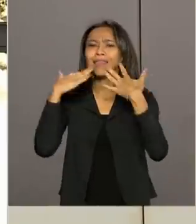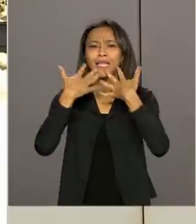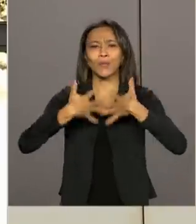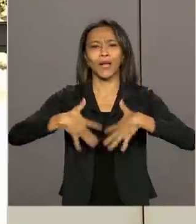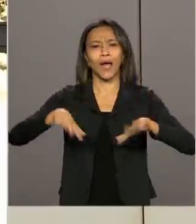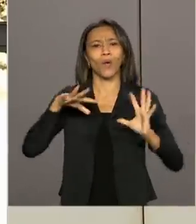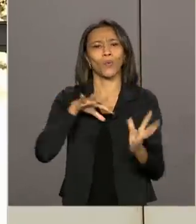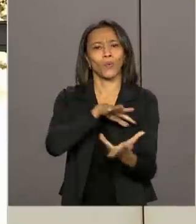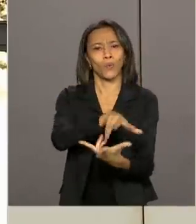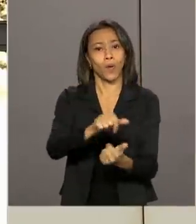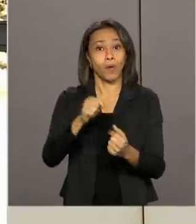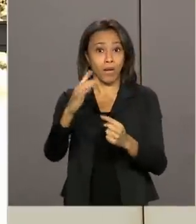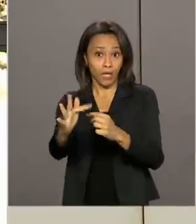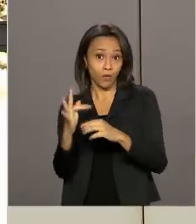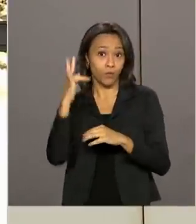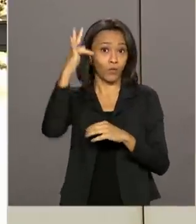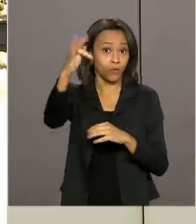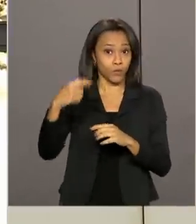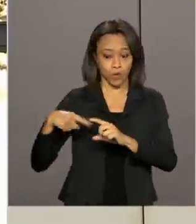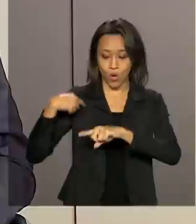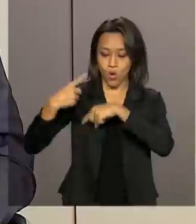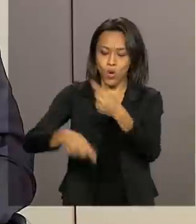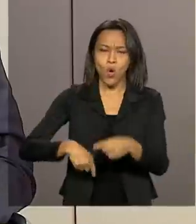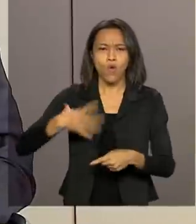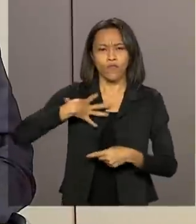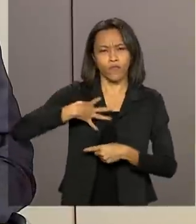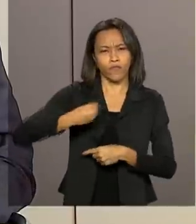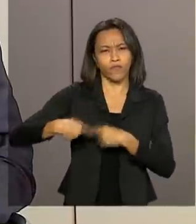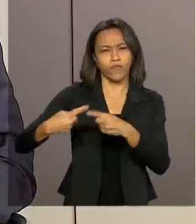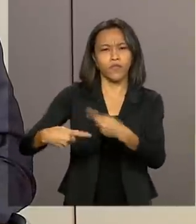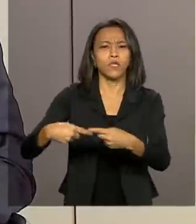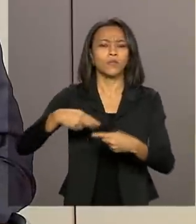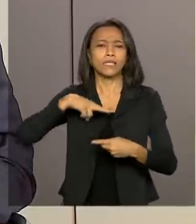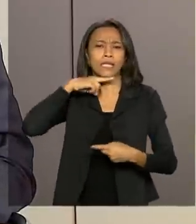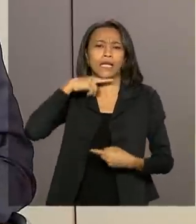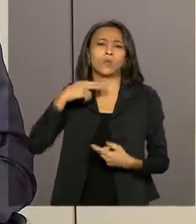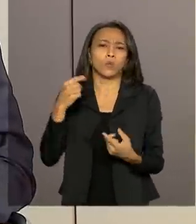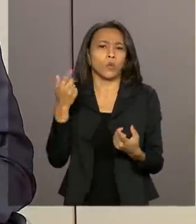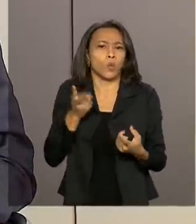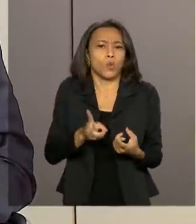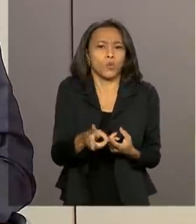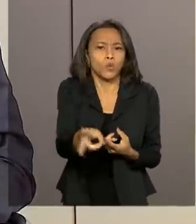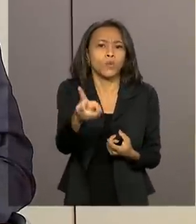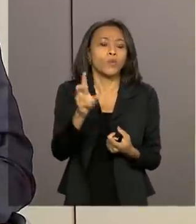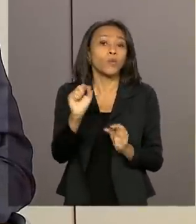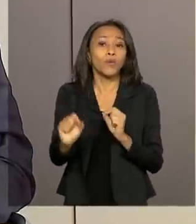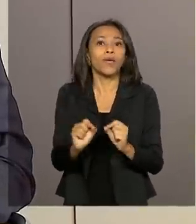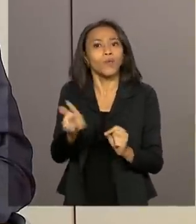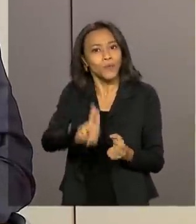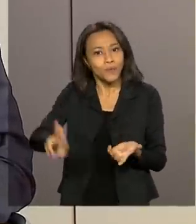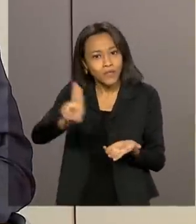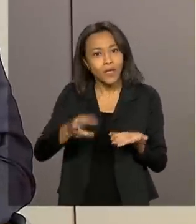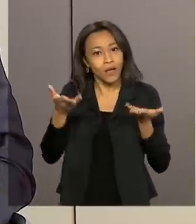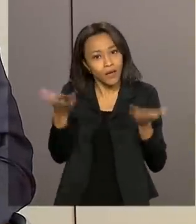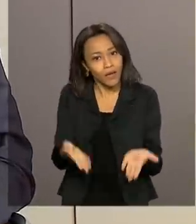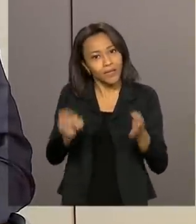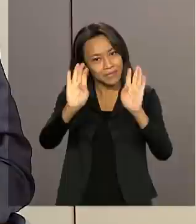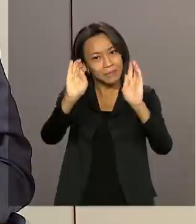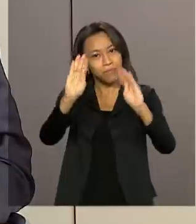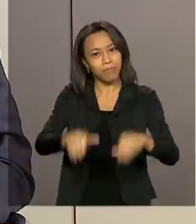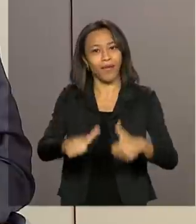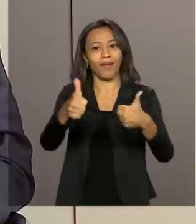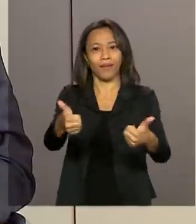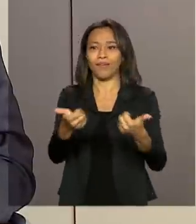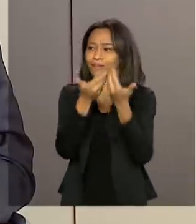para que as gerações vindouras, os nossos filhos e netos, continuem a fazer uso desse bem, que é um bem